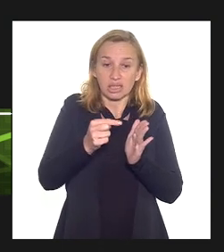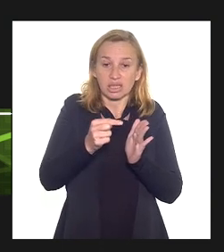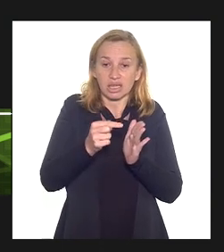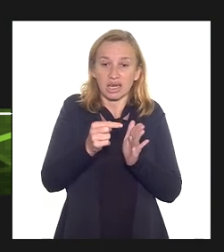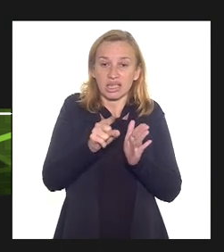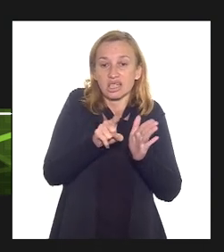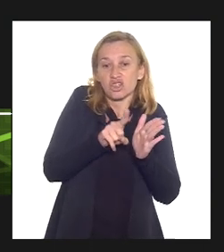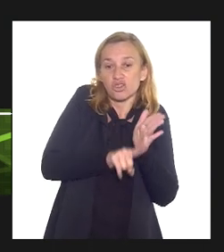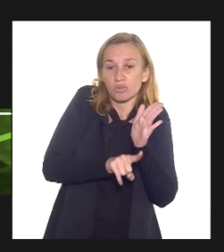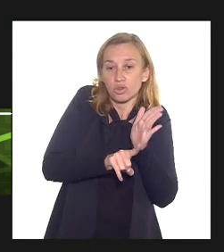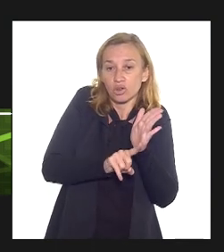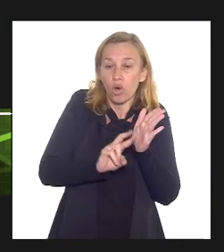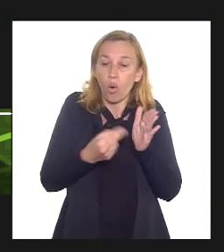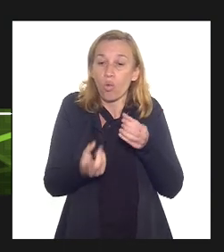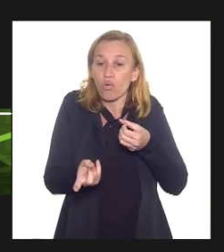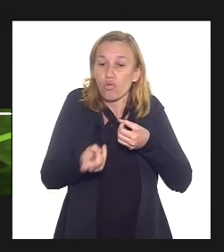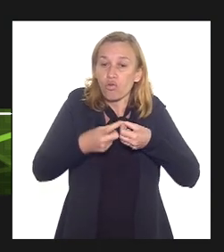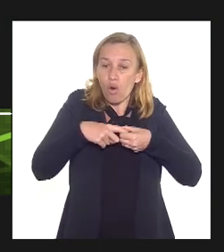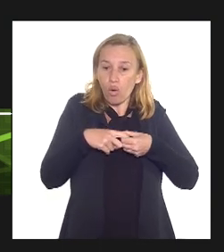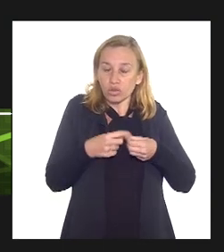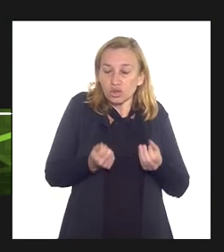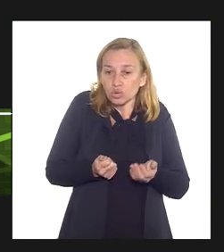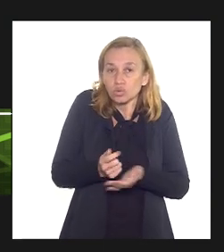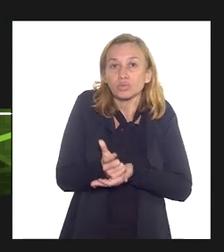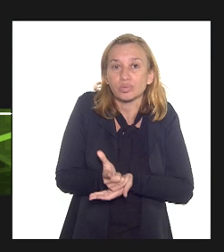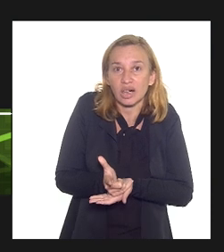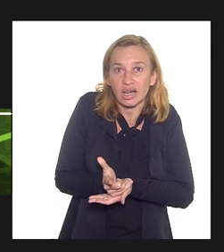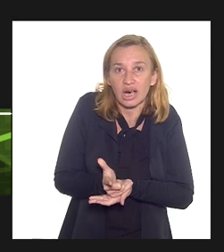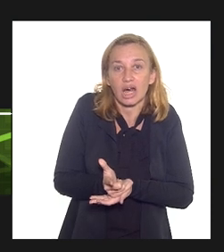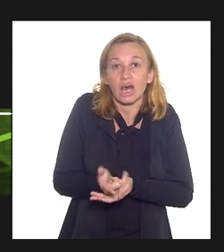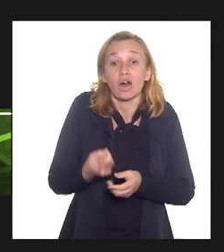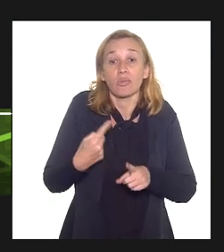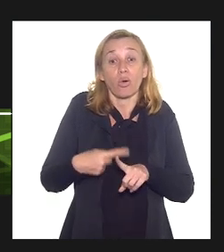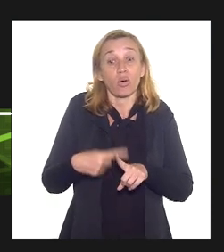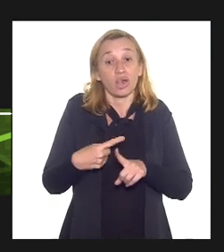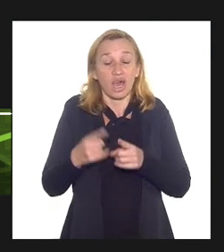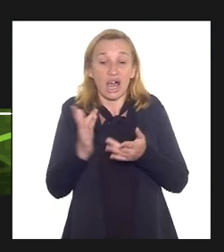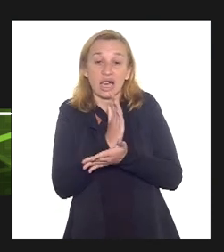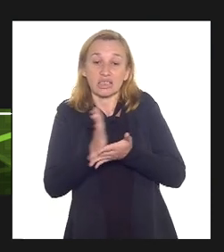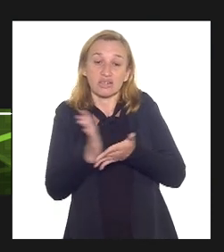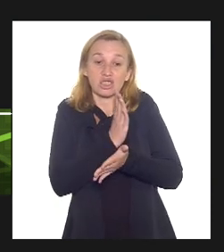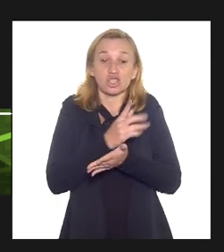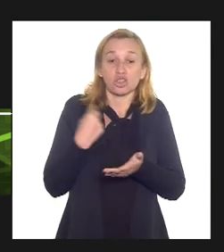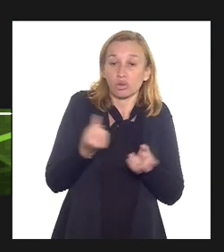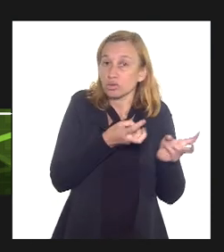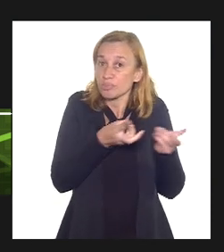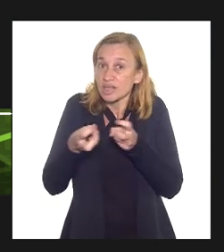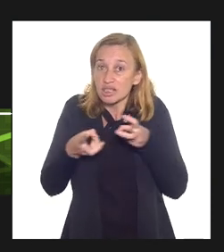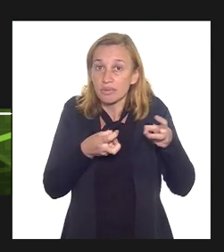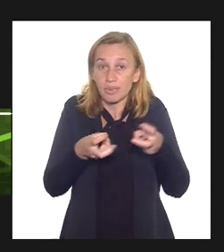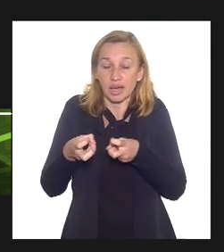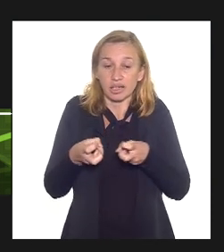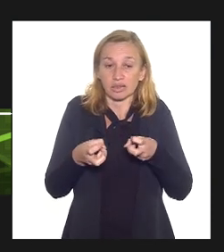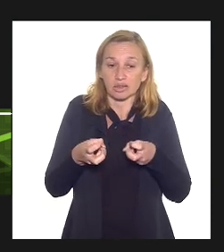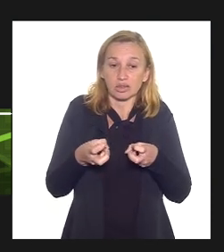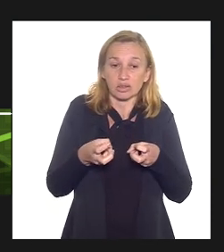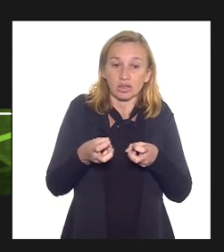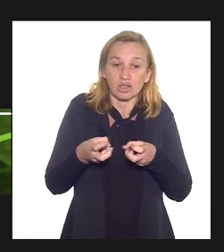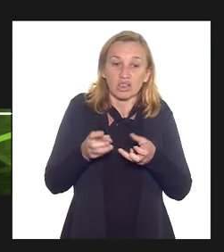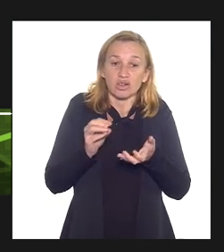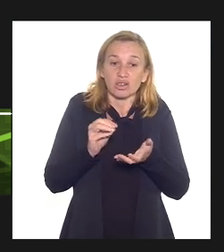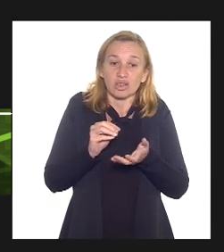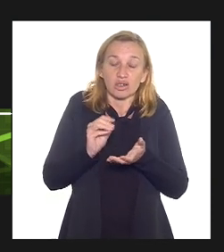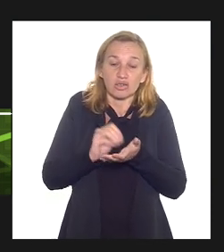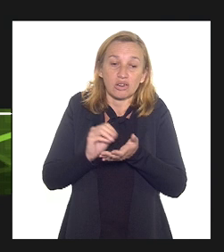ou esse retorno do gasto até porque muitas vezes o que a gente percebe diante de um descasamento